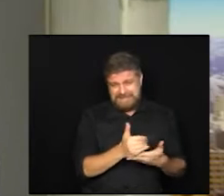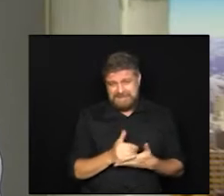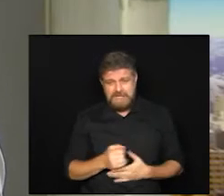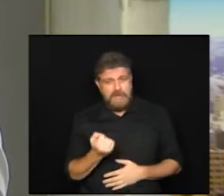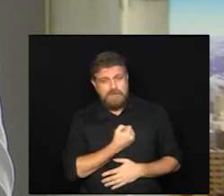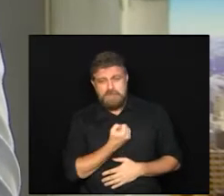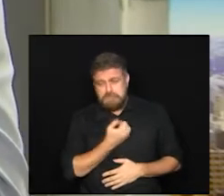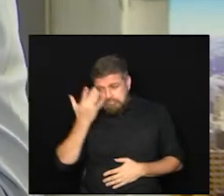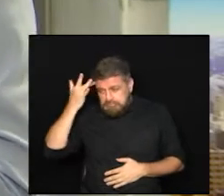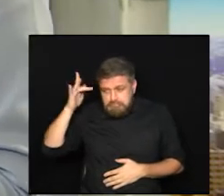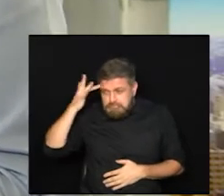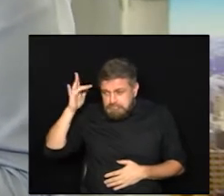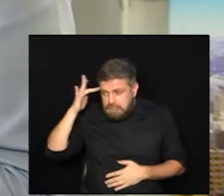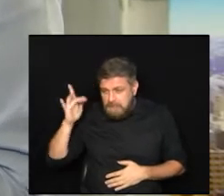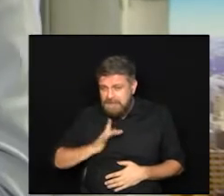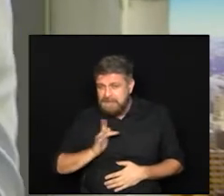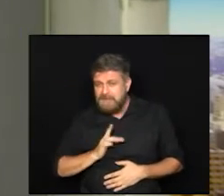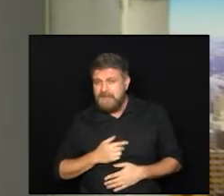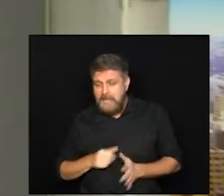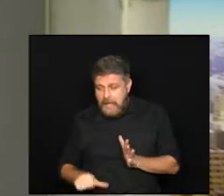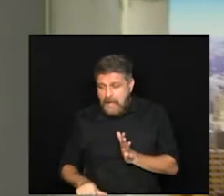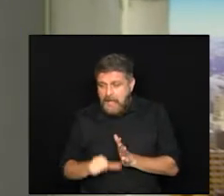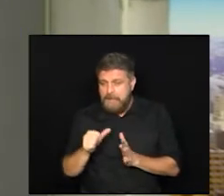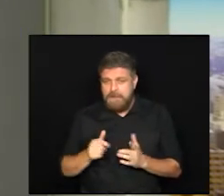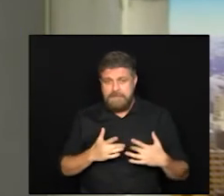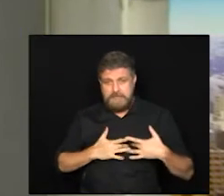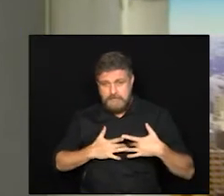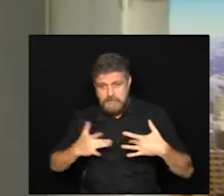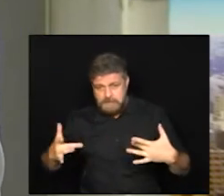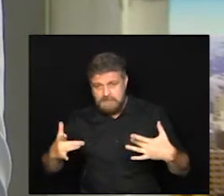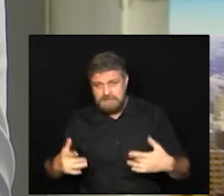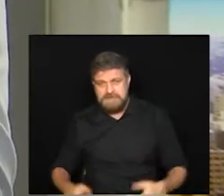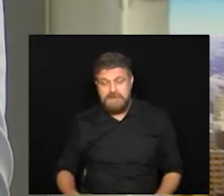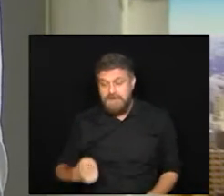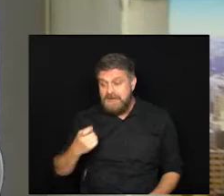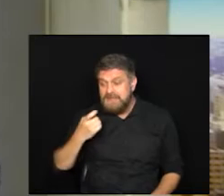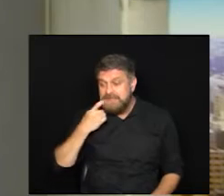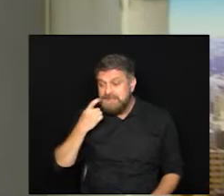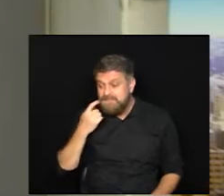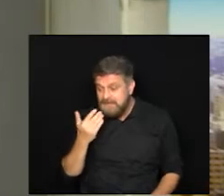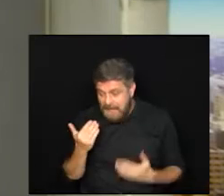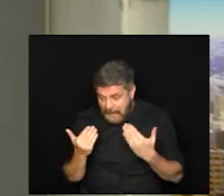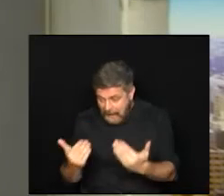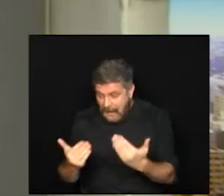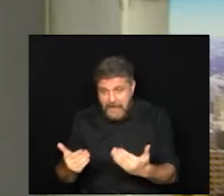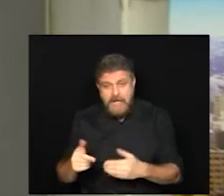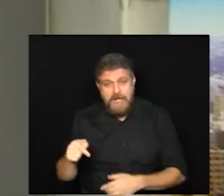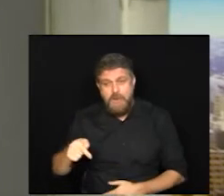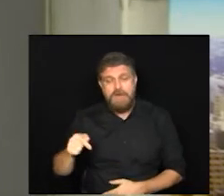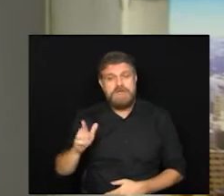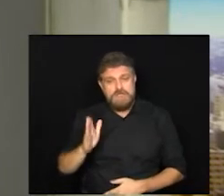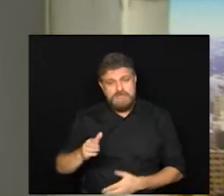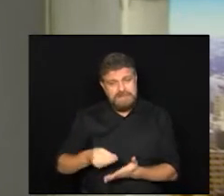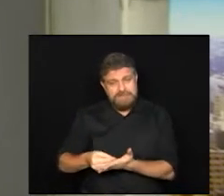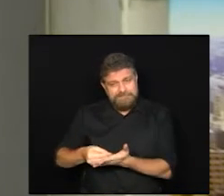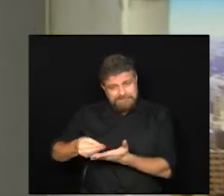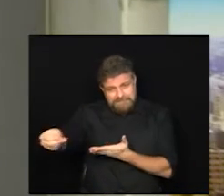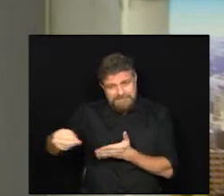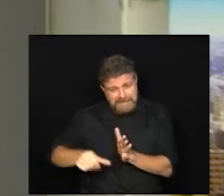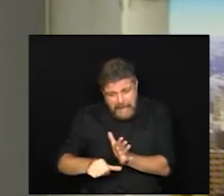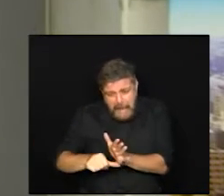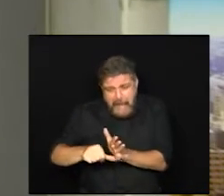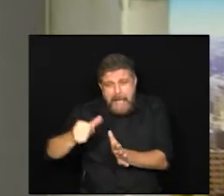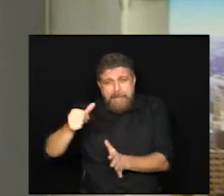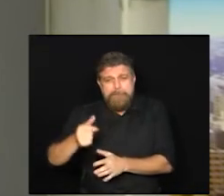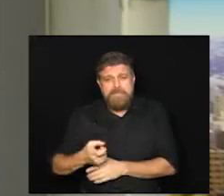números mas já tem uma expectativa sobre fazer a primeira doação que seria já nessa sexta isso já nessa sexta-feira nós iremos fazer a